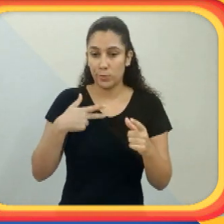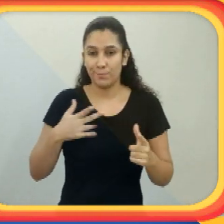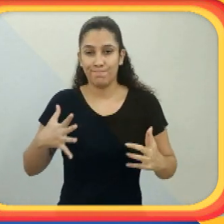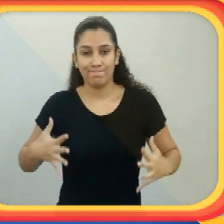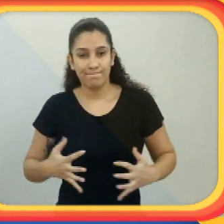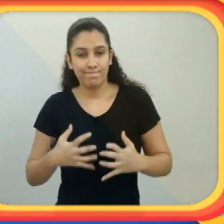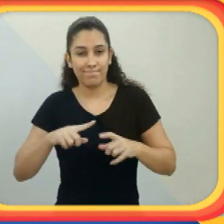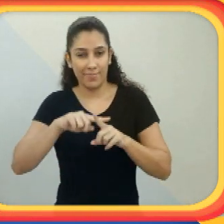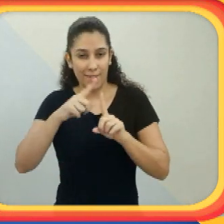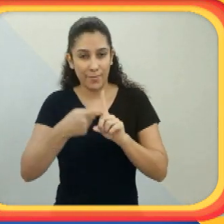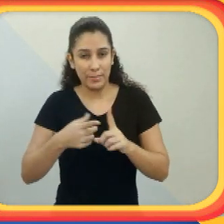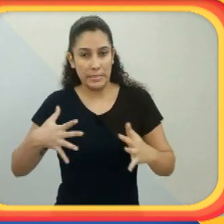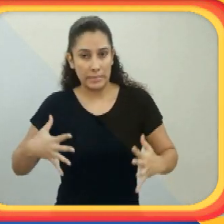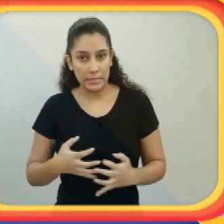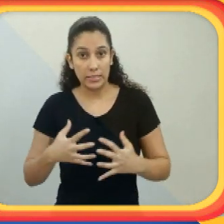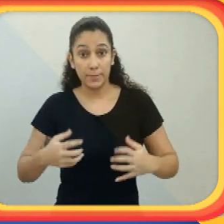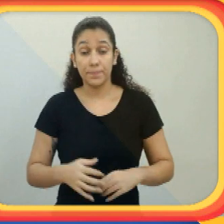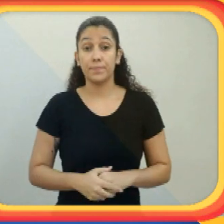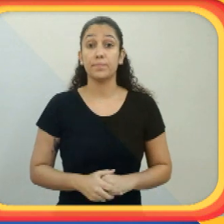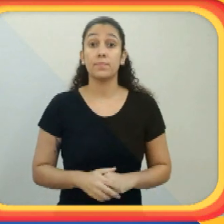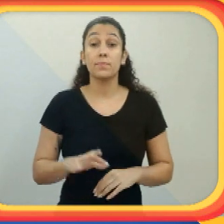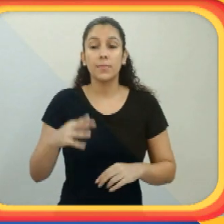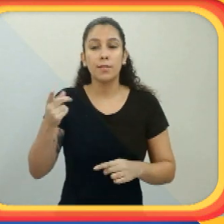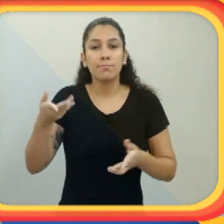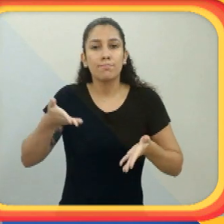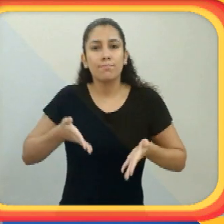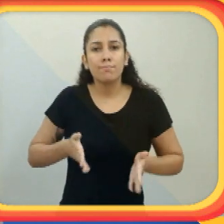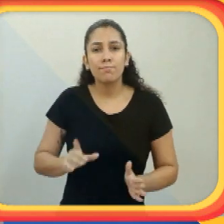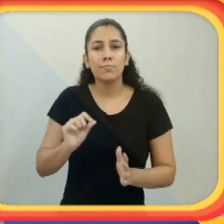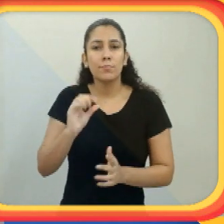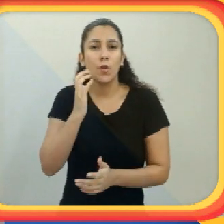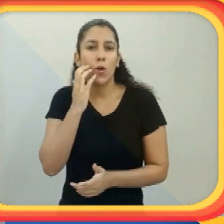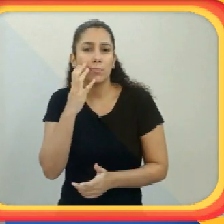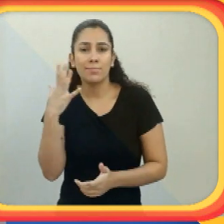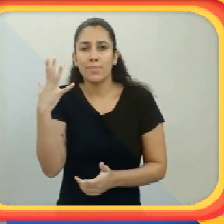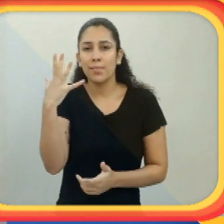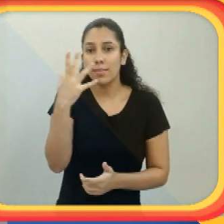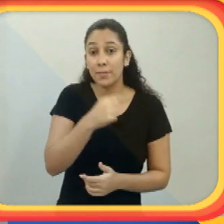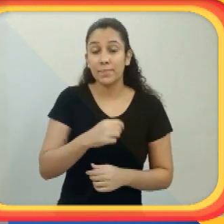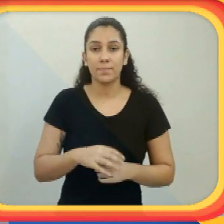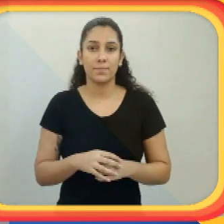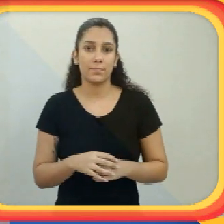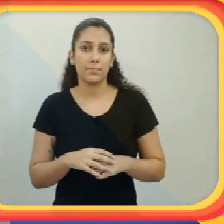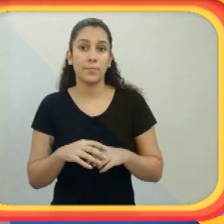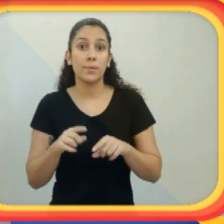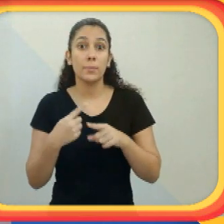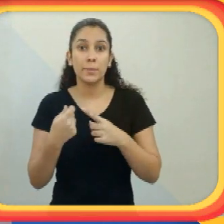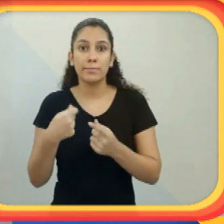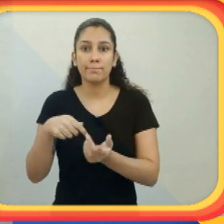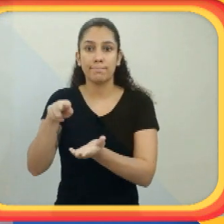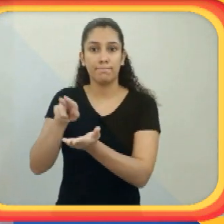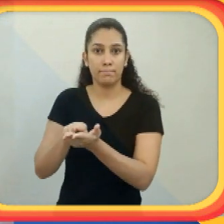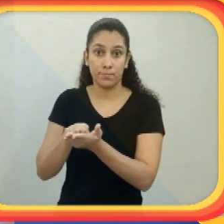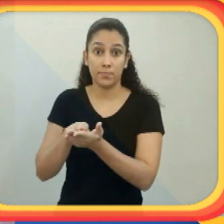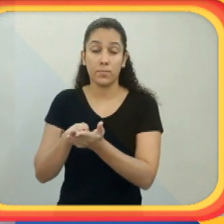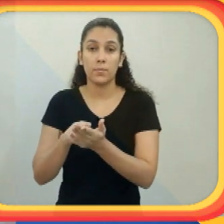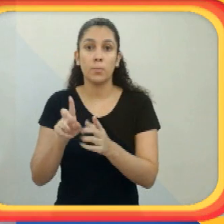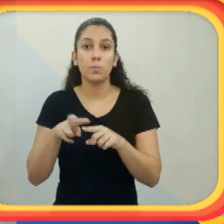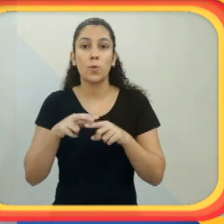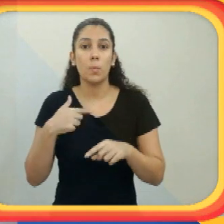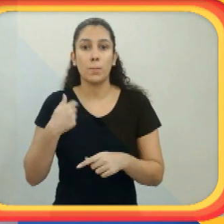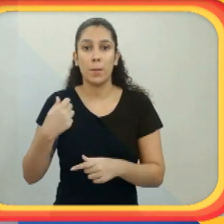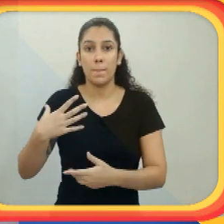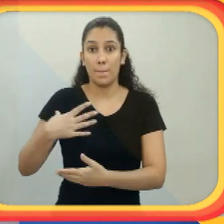senti um pouco mal. Tive um aumento de pressão, né? Por conta das contrações. Mas ela nasceu